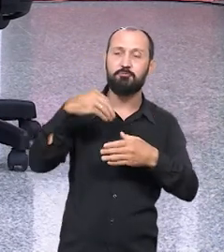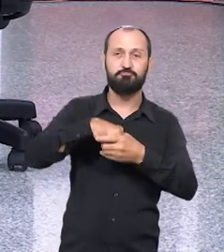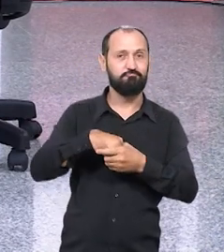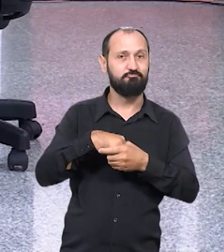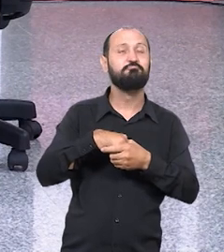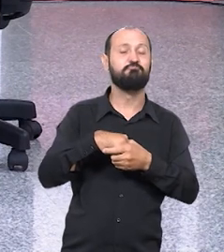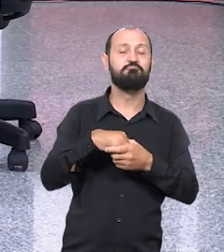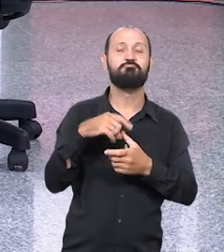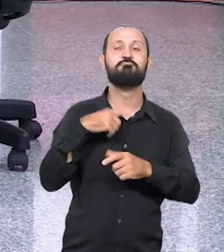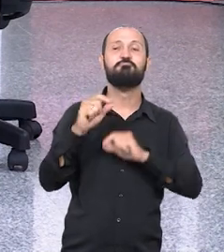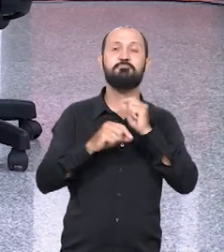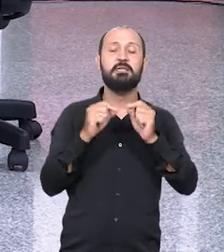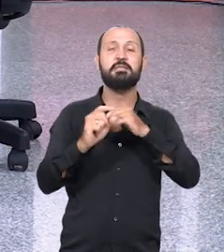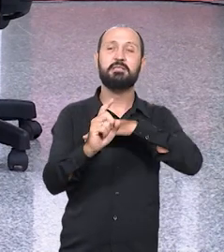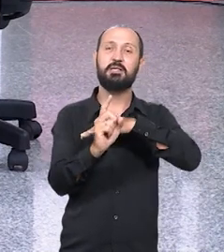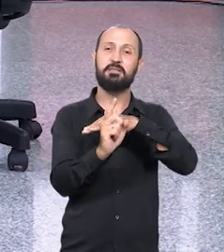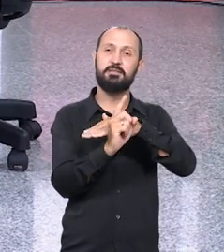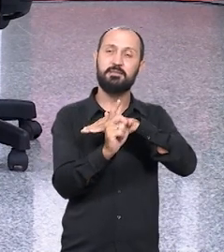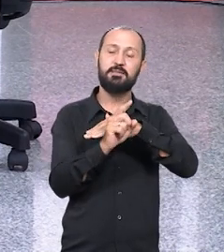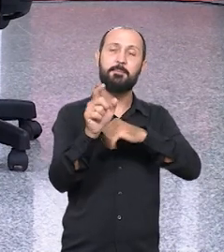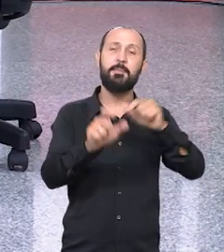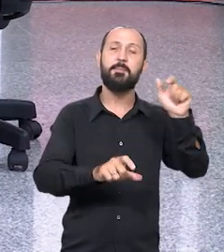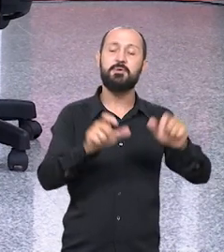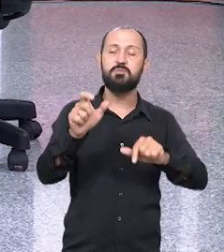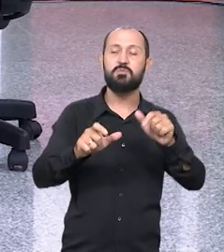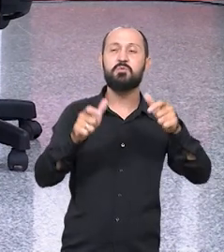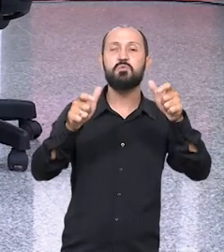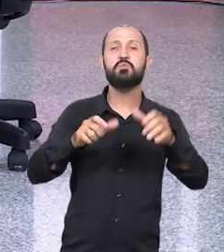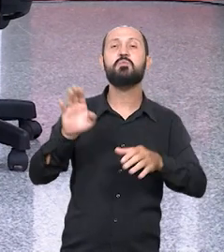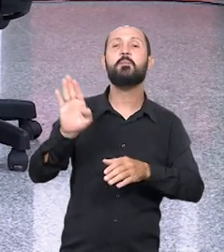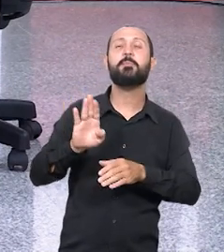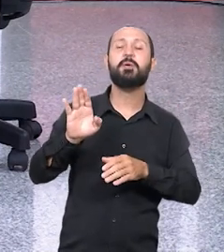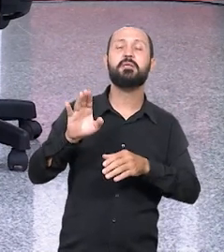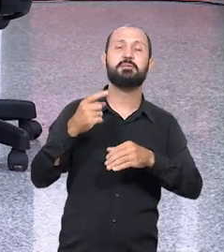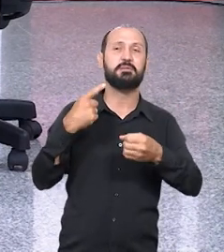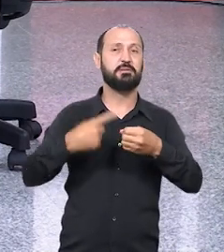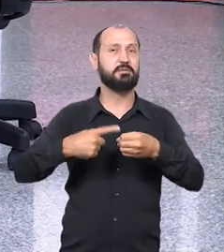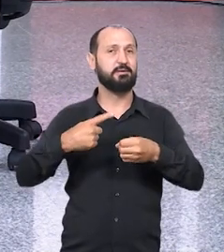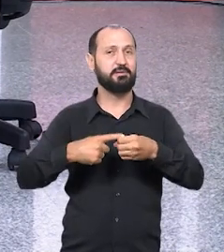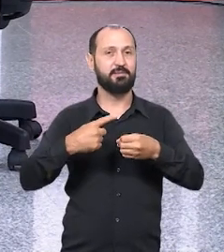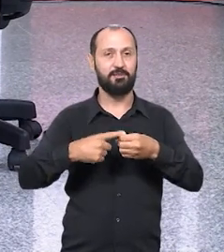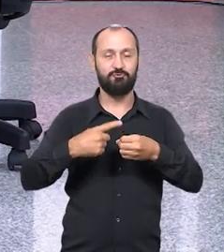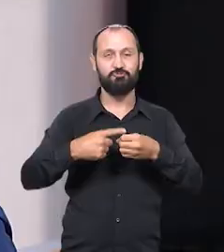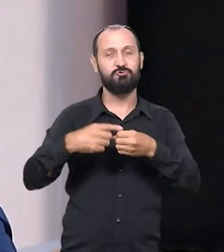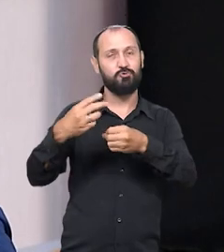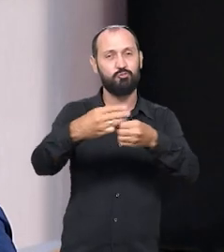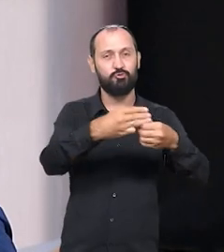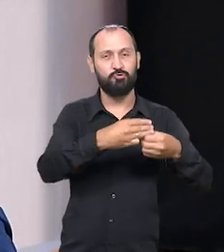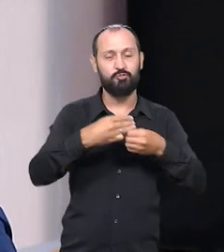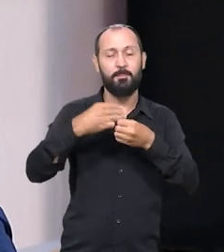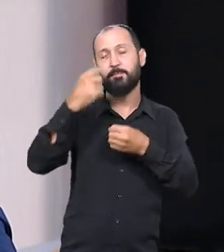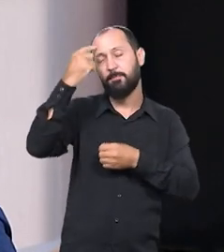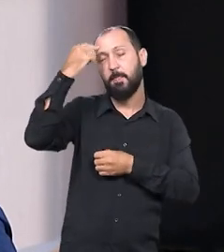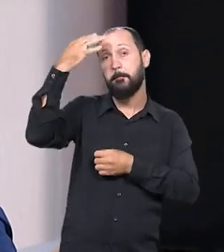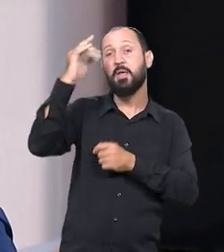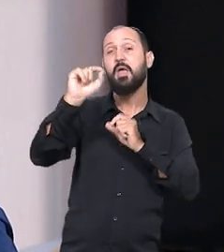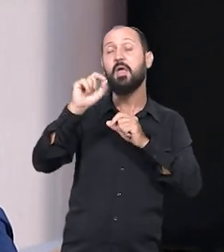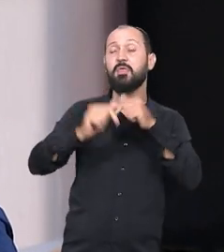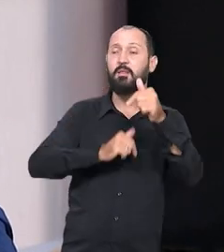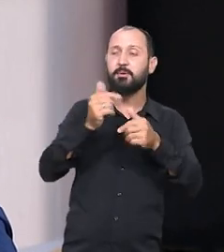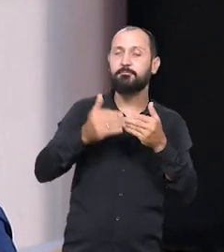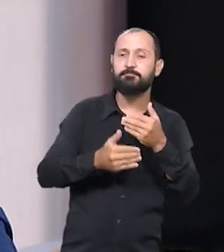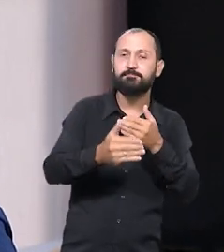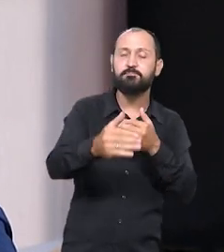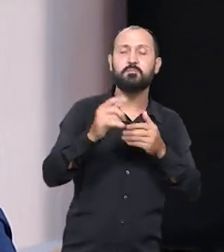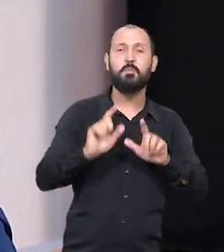acontece aqui dentro e levar esse atendimento para essas pessoas nos bairros e nas cidades do interior. A ideia nossa é atuar dessa